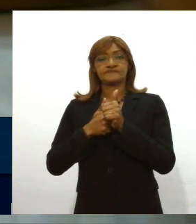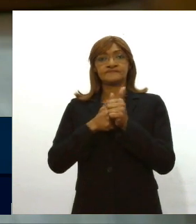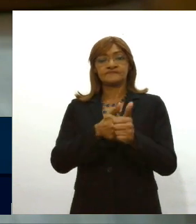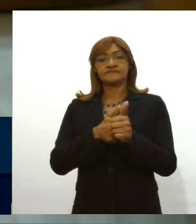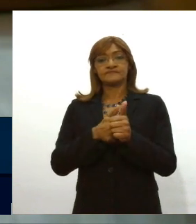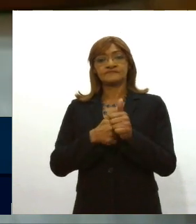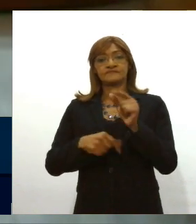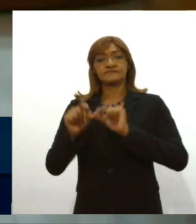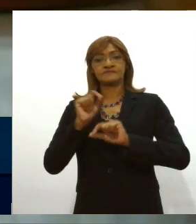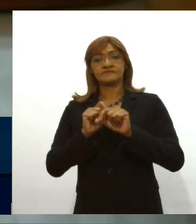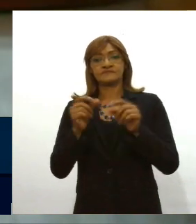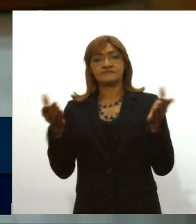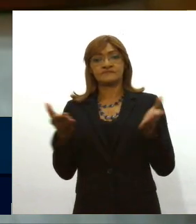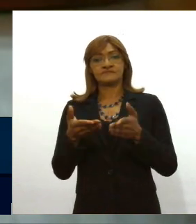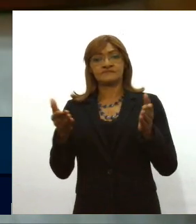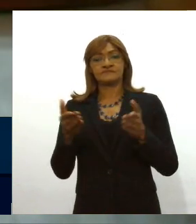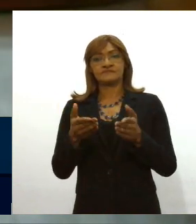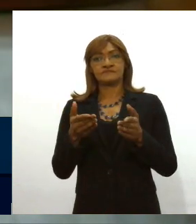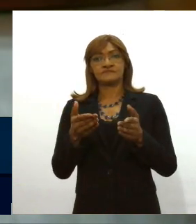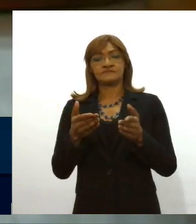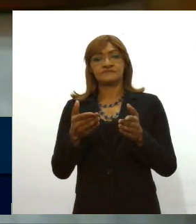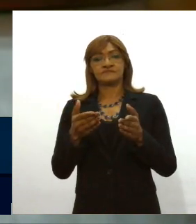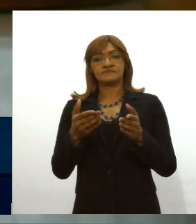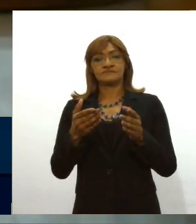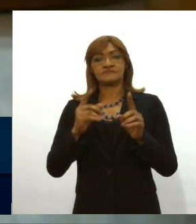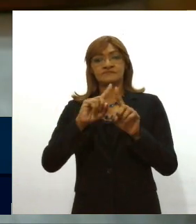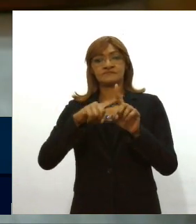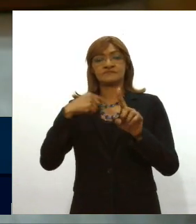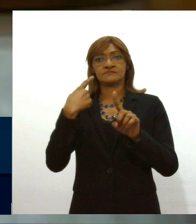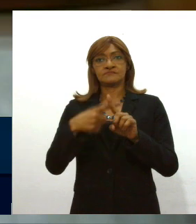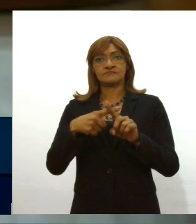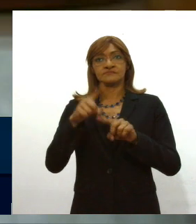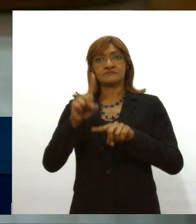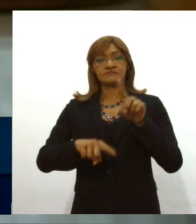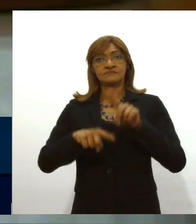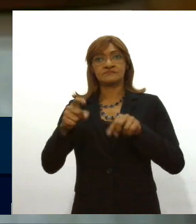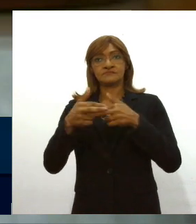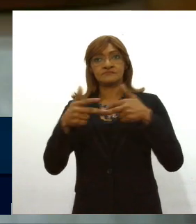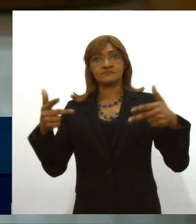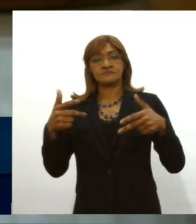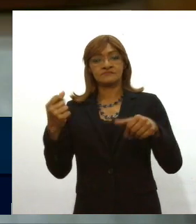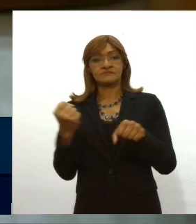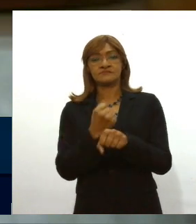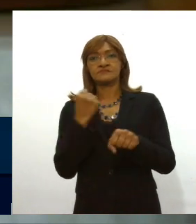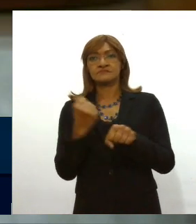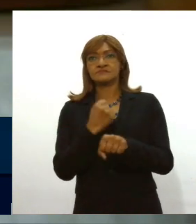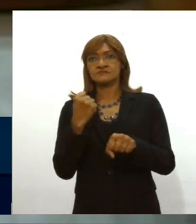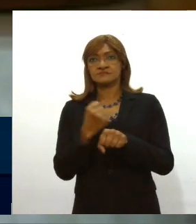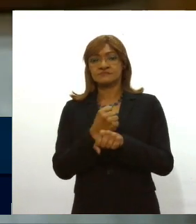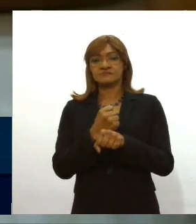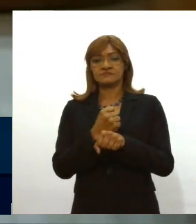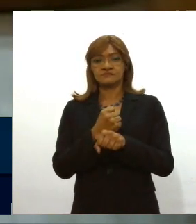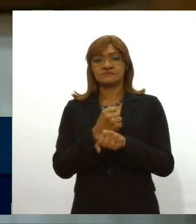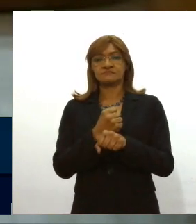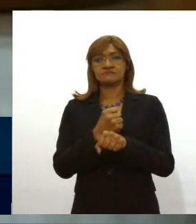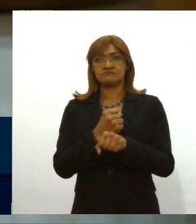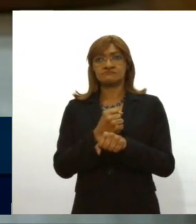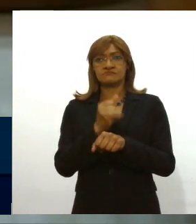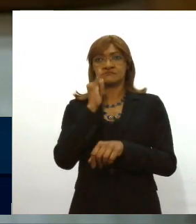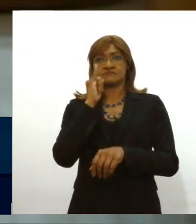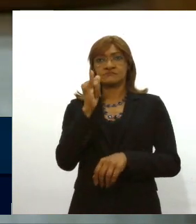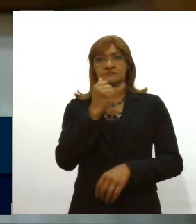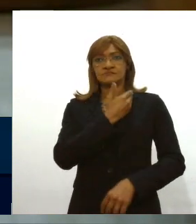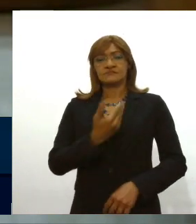ao aumento excessivo dos preços de material de construção quero primeiro aqui dizer que o nosso governo